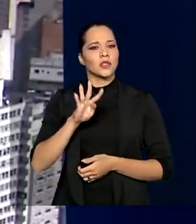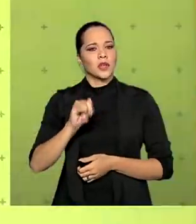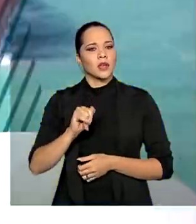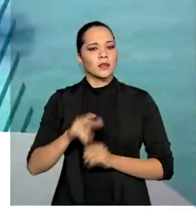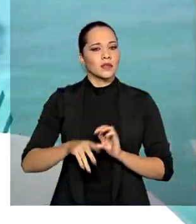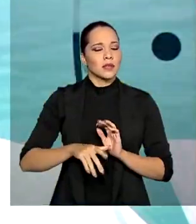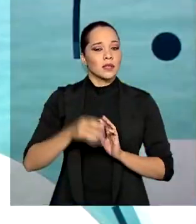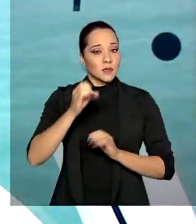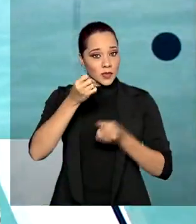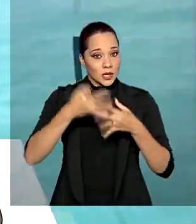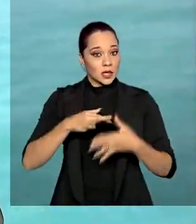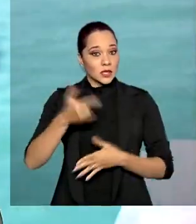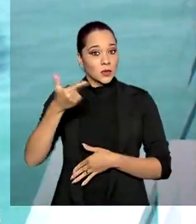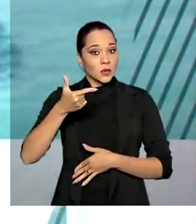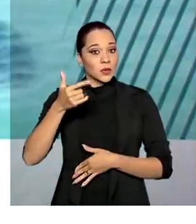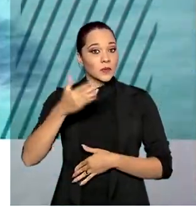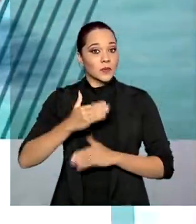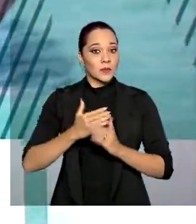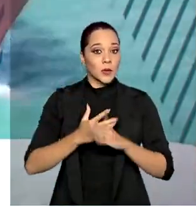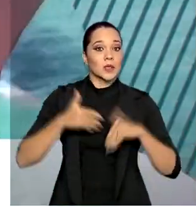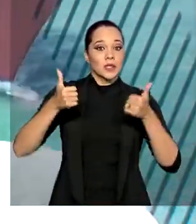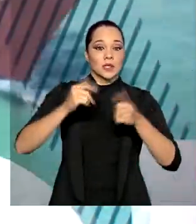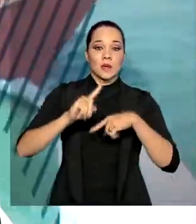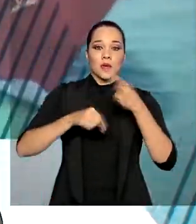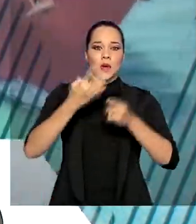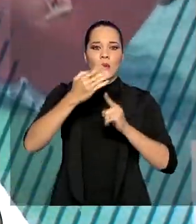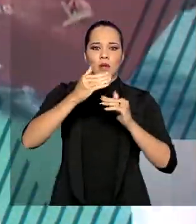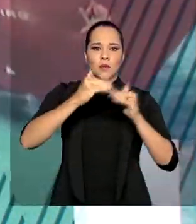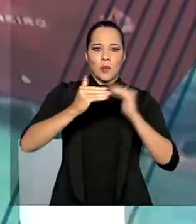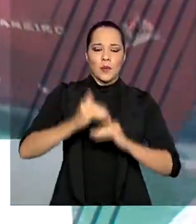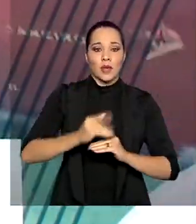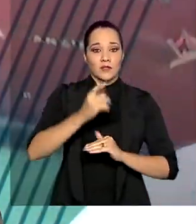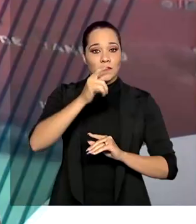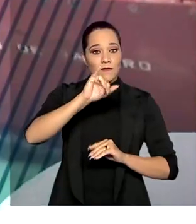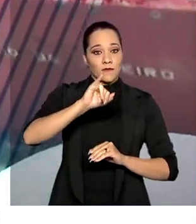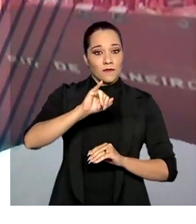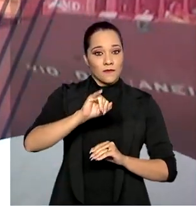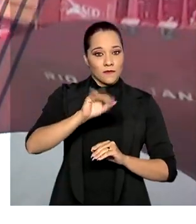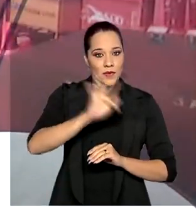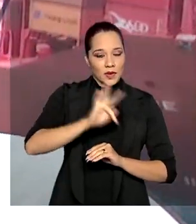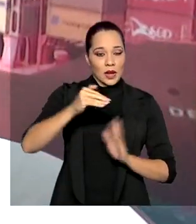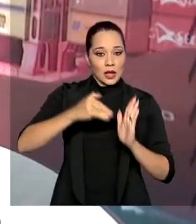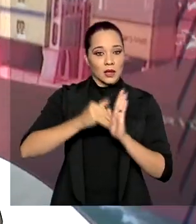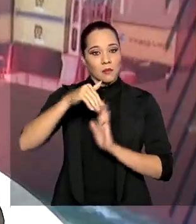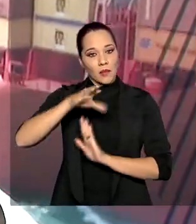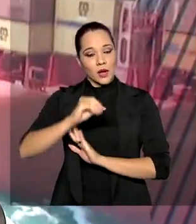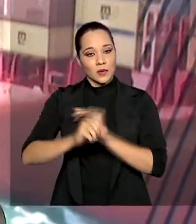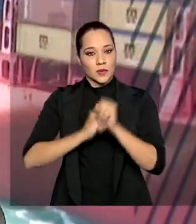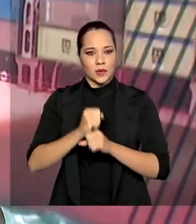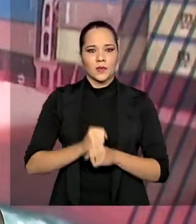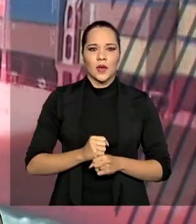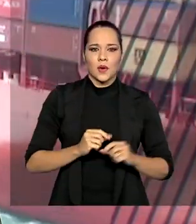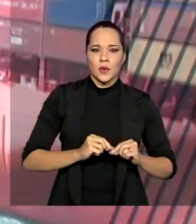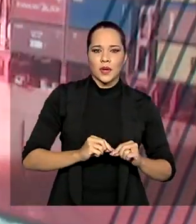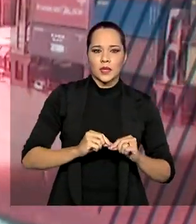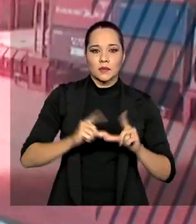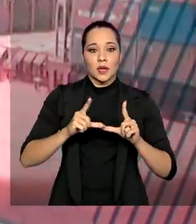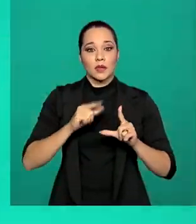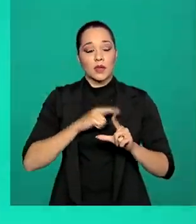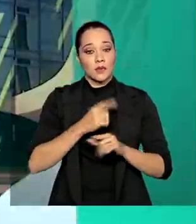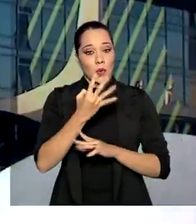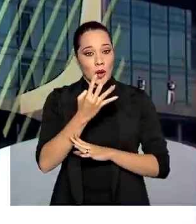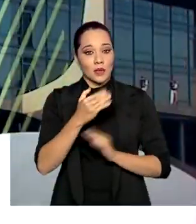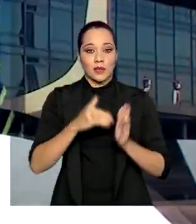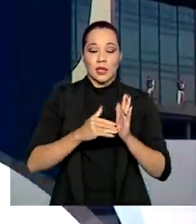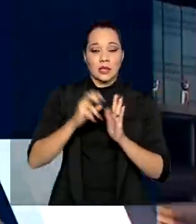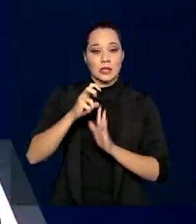positiva seguida, depois de quatro quedas registradas de fevereiro a maio deste ano. O crescimento ocorreu em quatro das